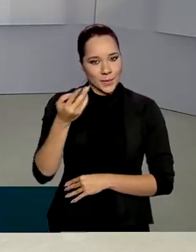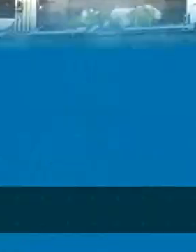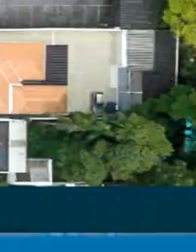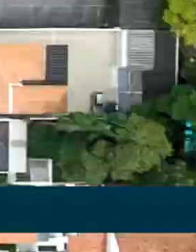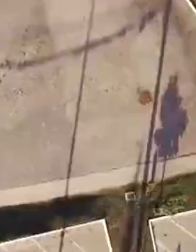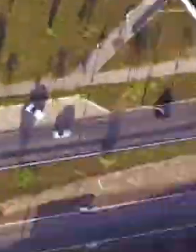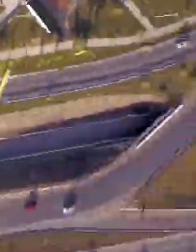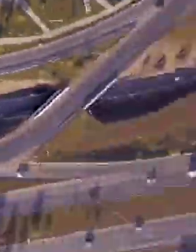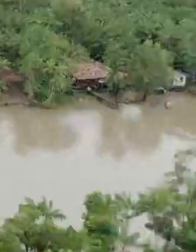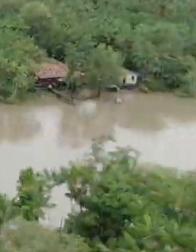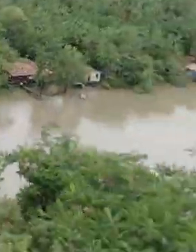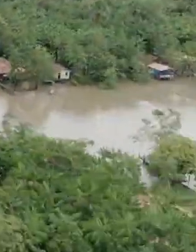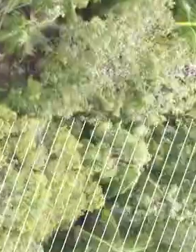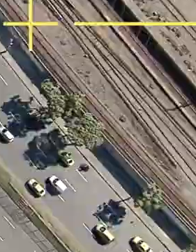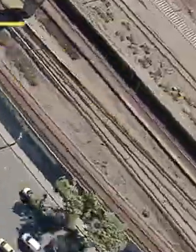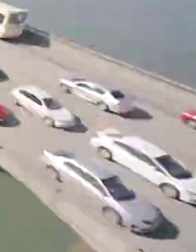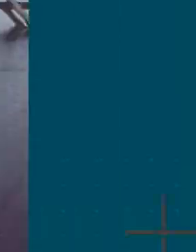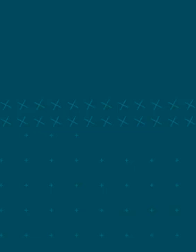edição.